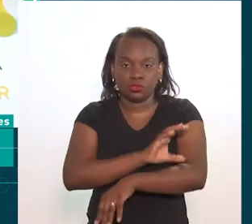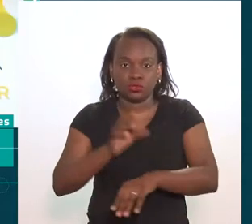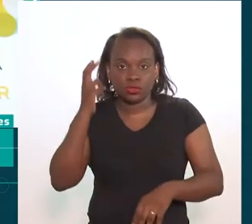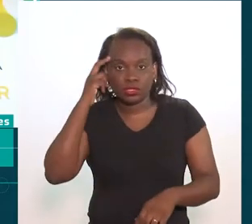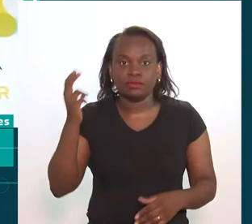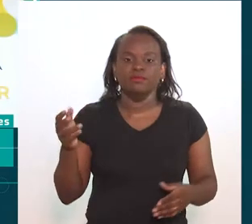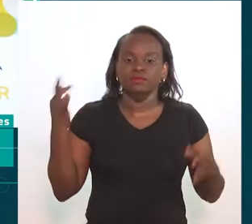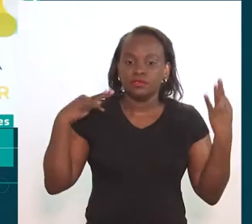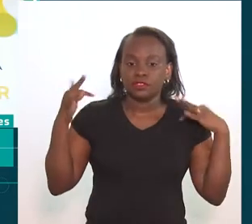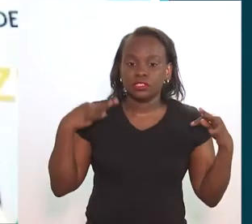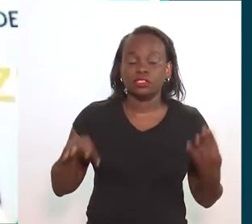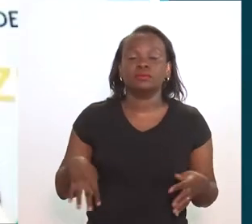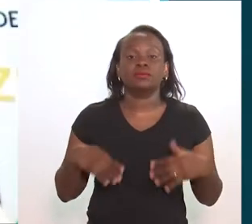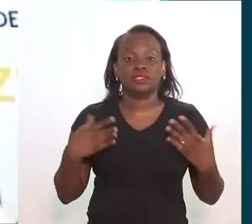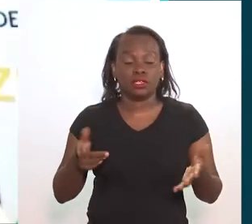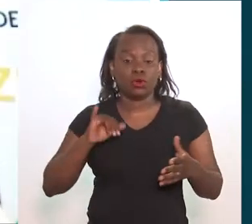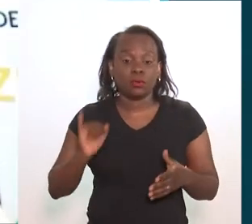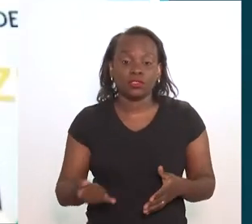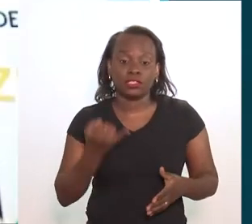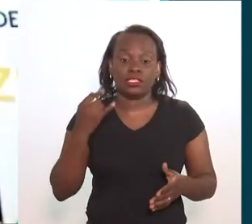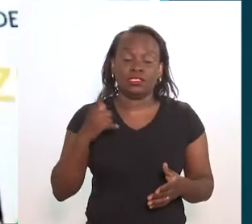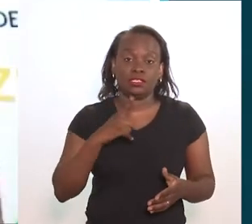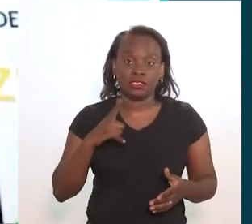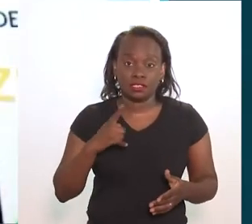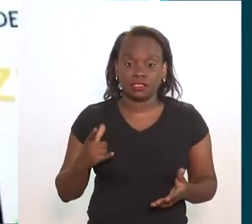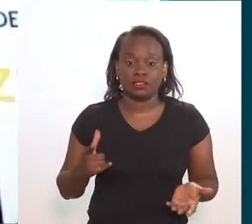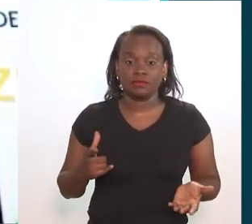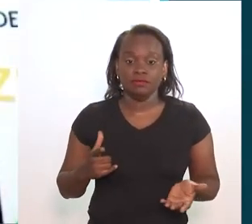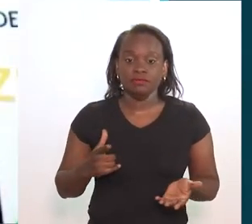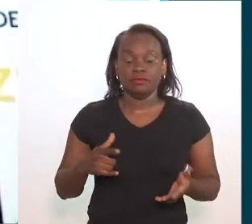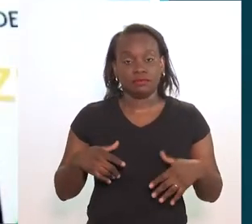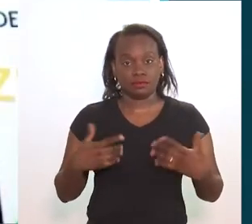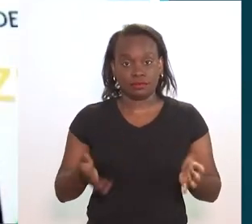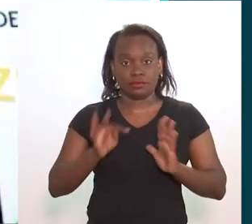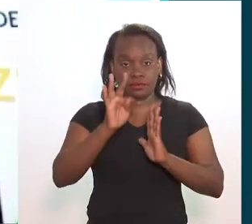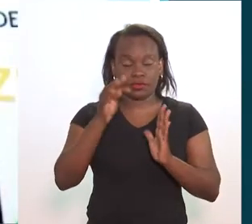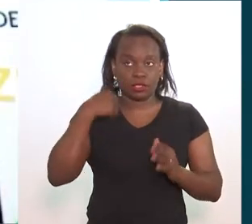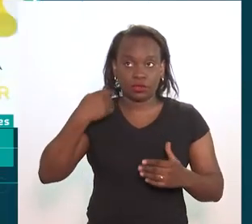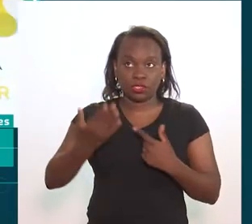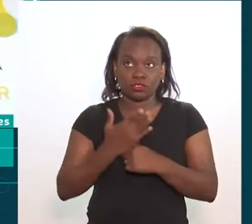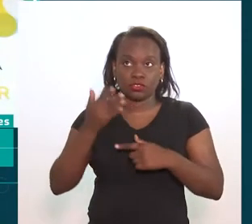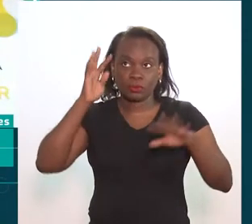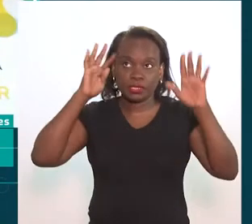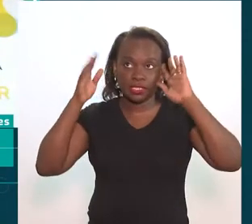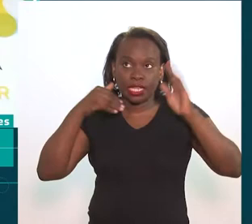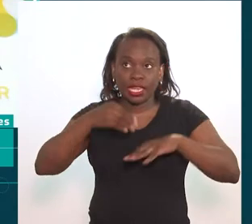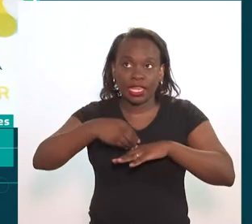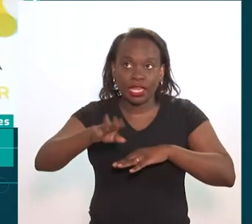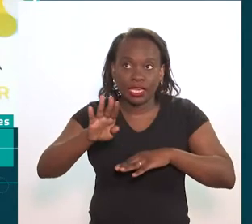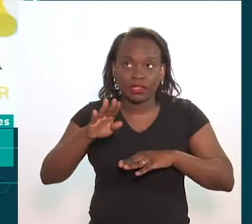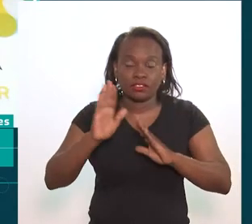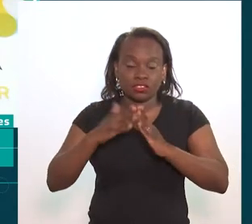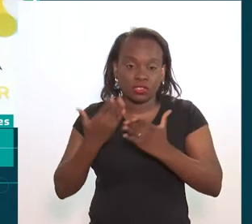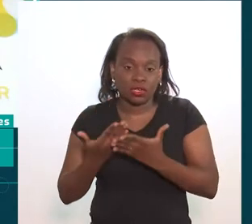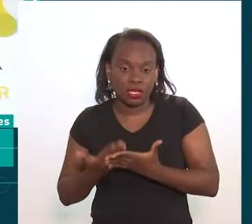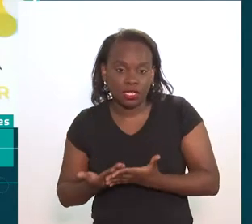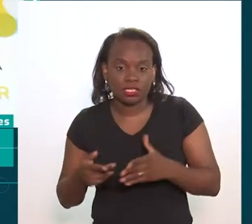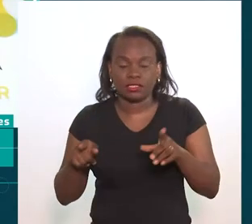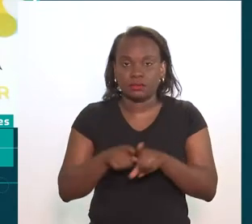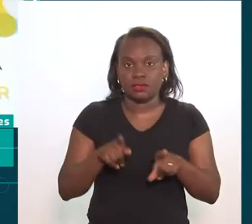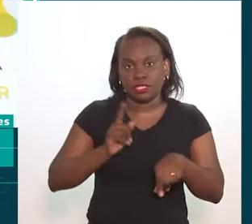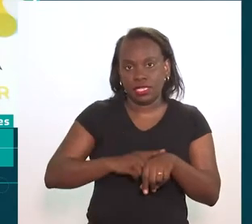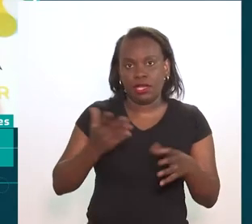do Turismo também. E essa oportunidade fez pensar em levar pra escola,